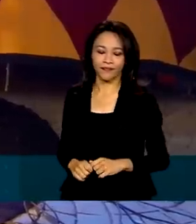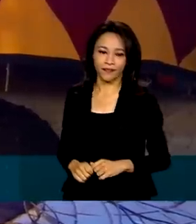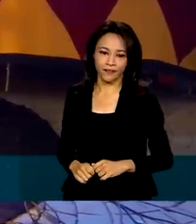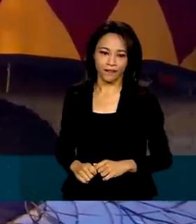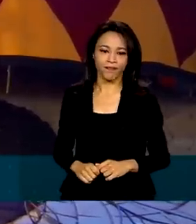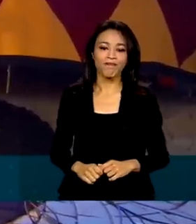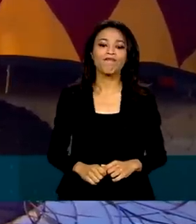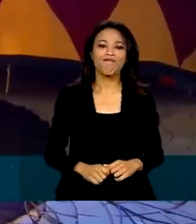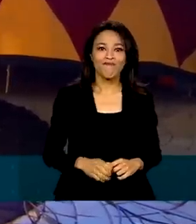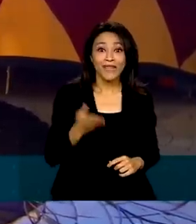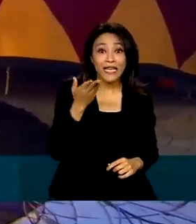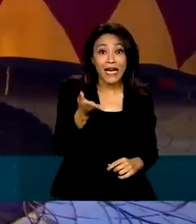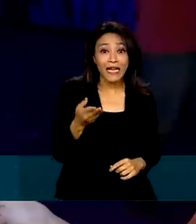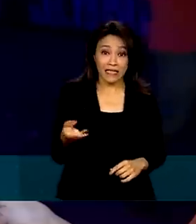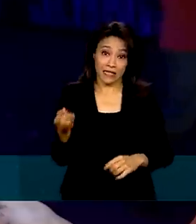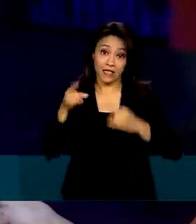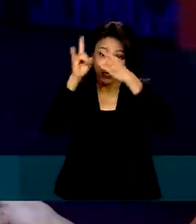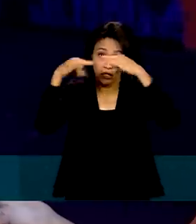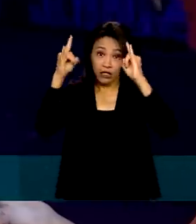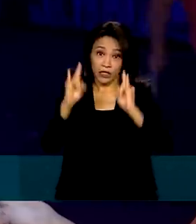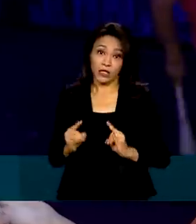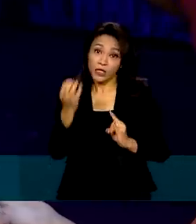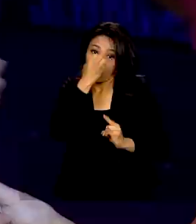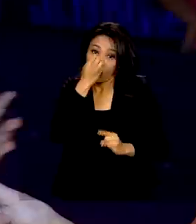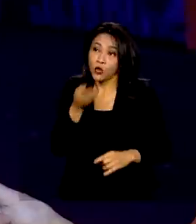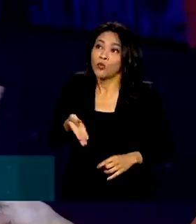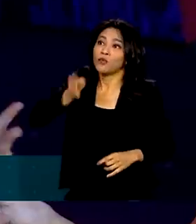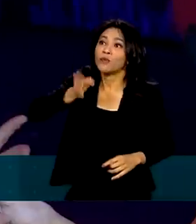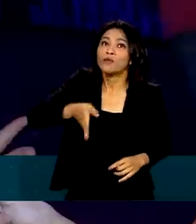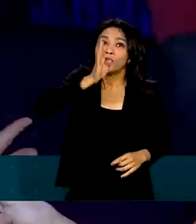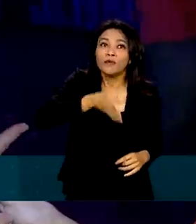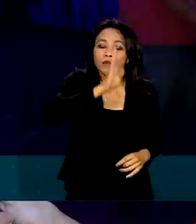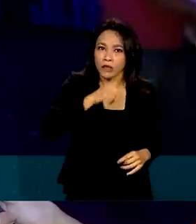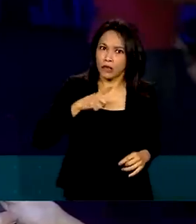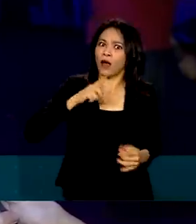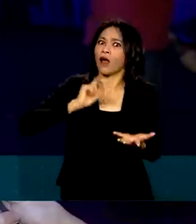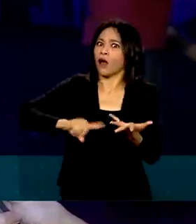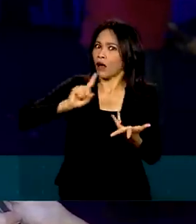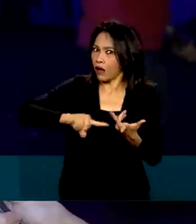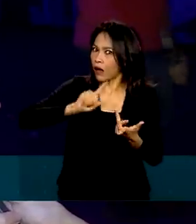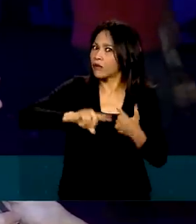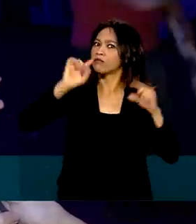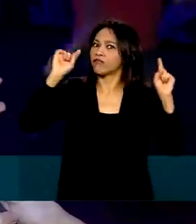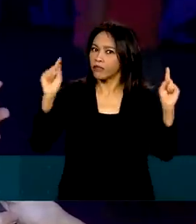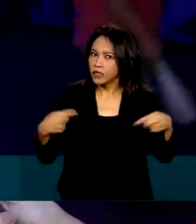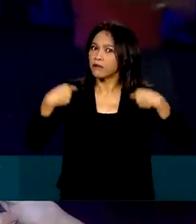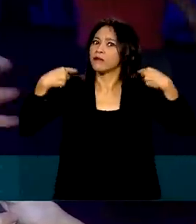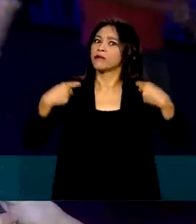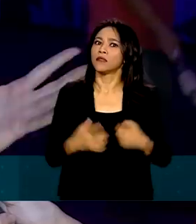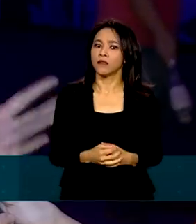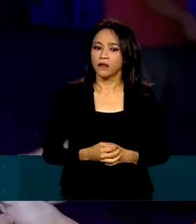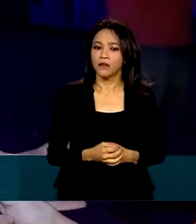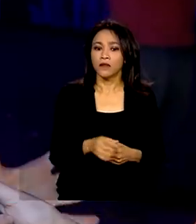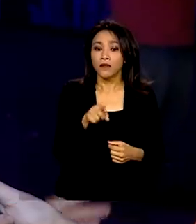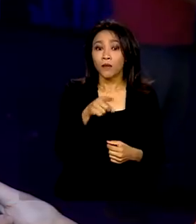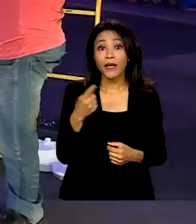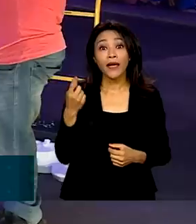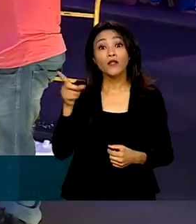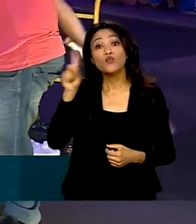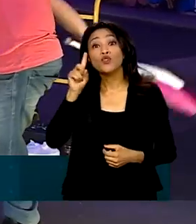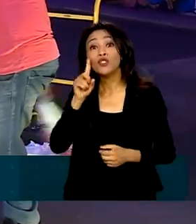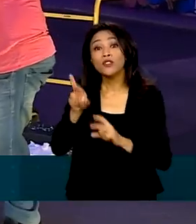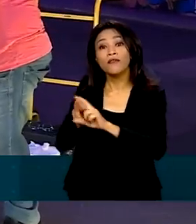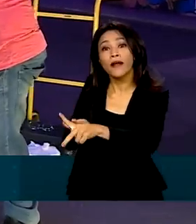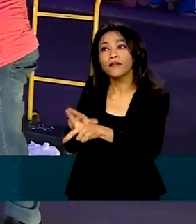Essa forma itinerante também traz, às vezes, outros desafios. Às vezes você está cada dia num lugar, né?